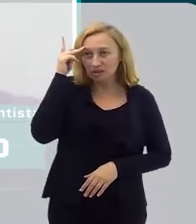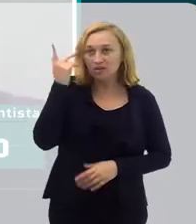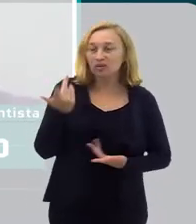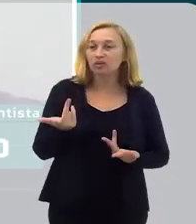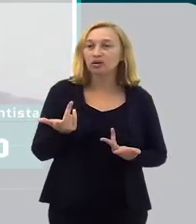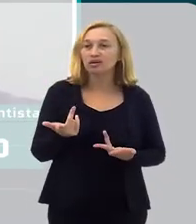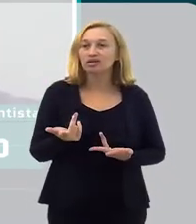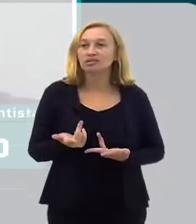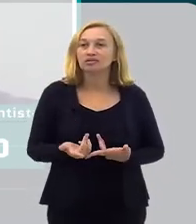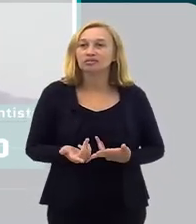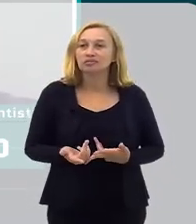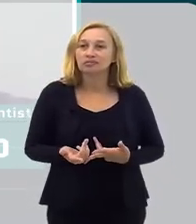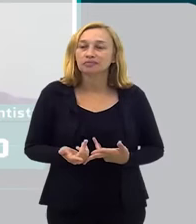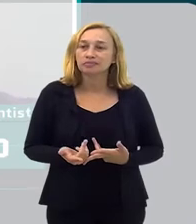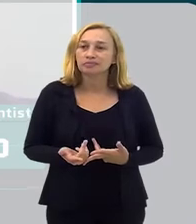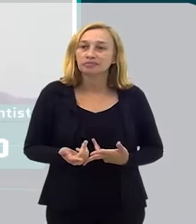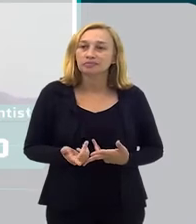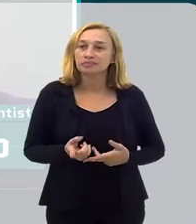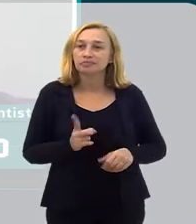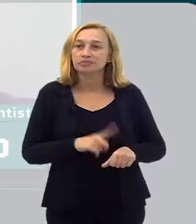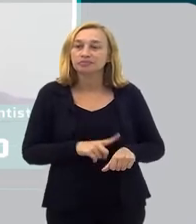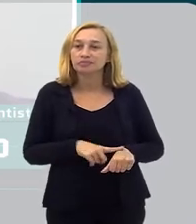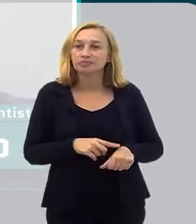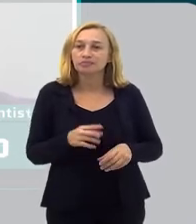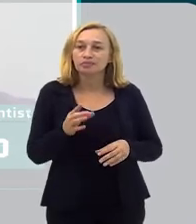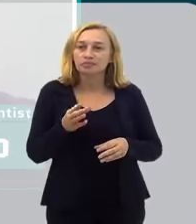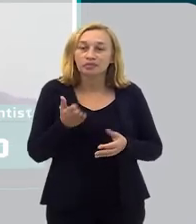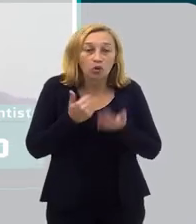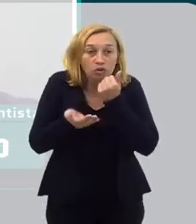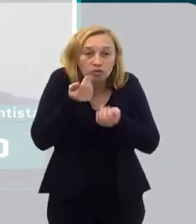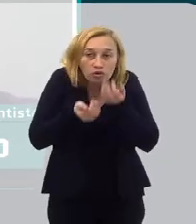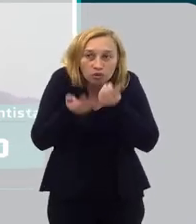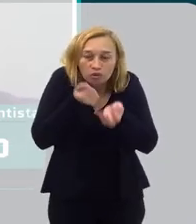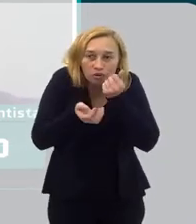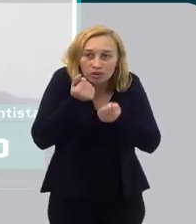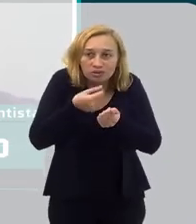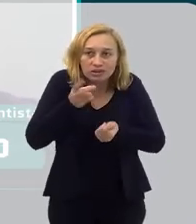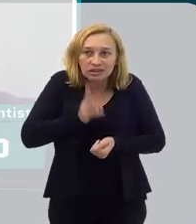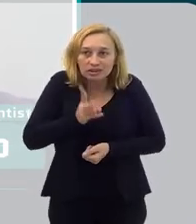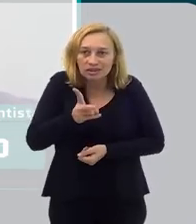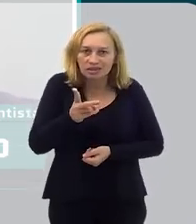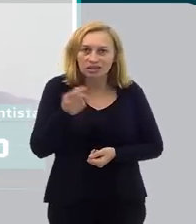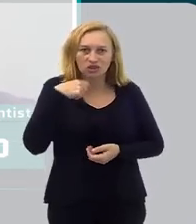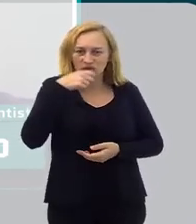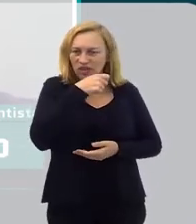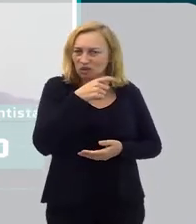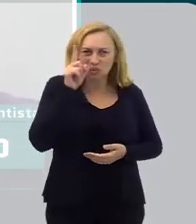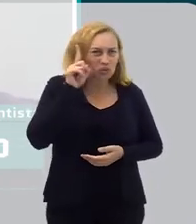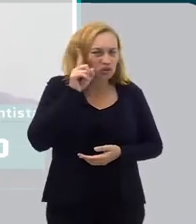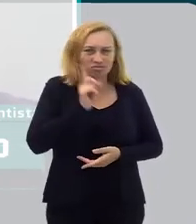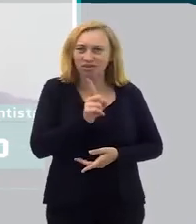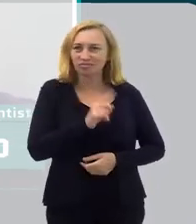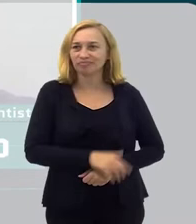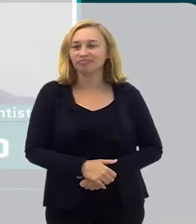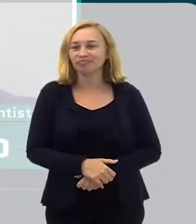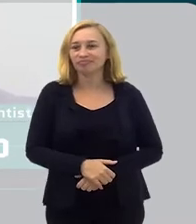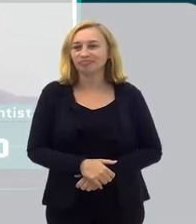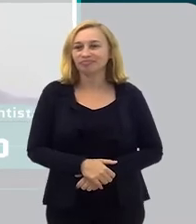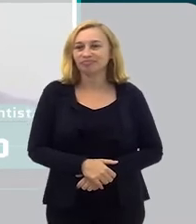pessoa que está no momento que ela fica beliscando, comendo toda hora, ou vai estar escovando o dente toda hora, né?